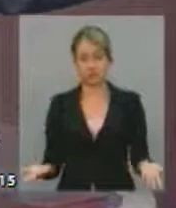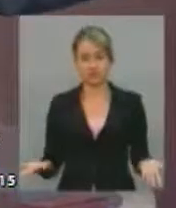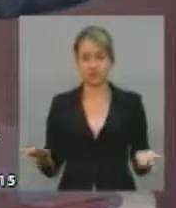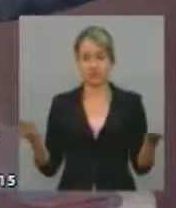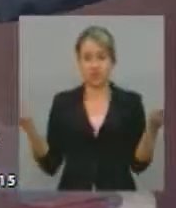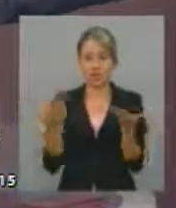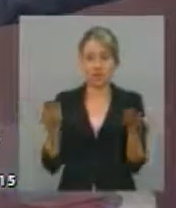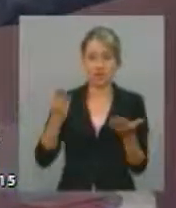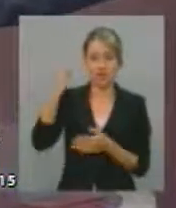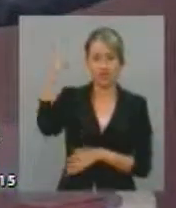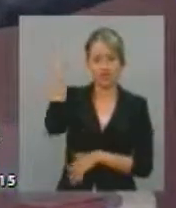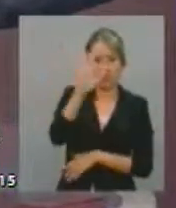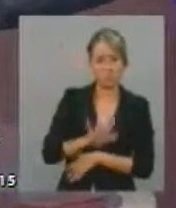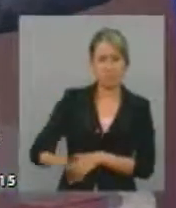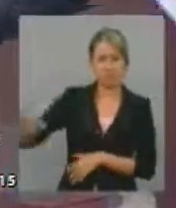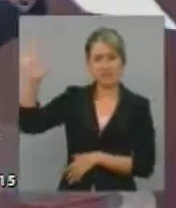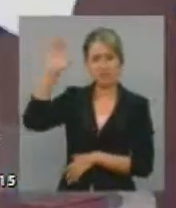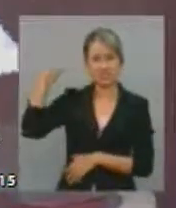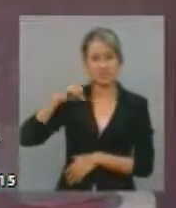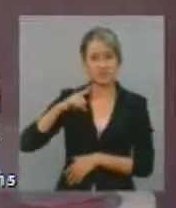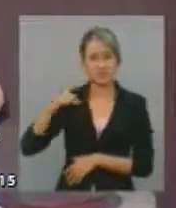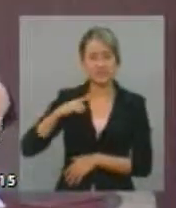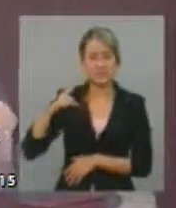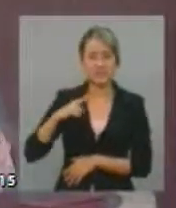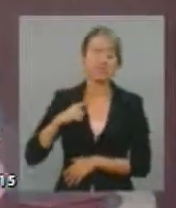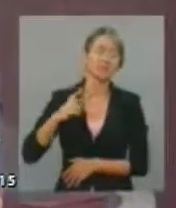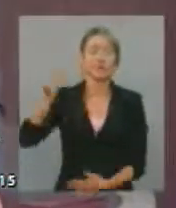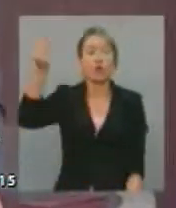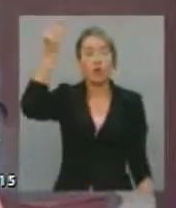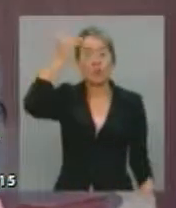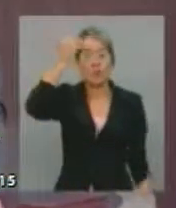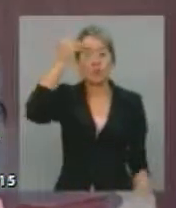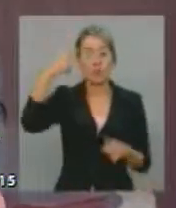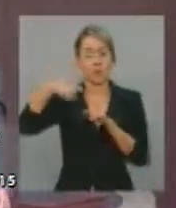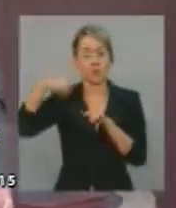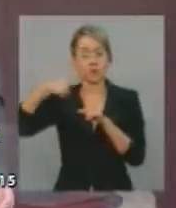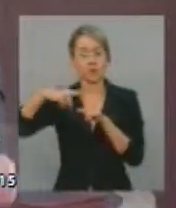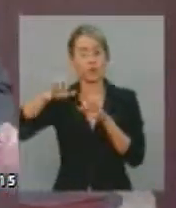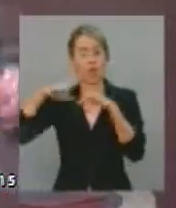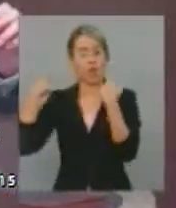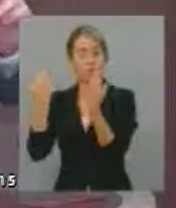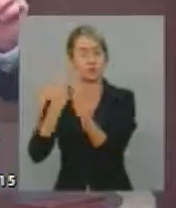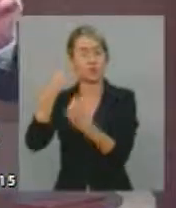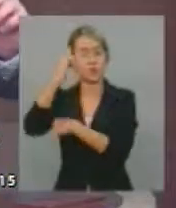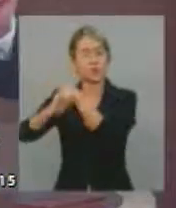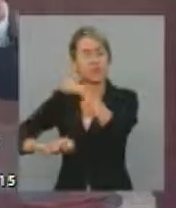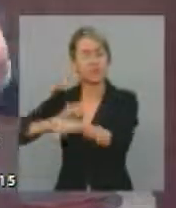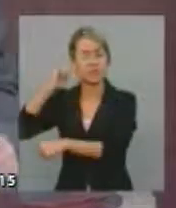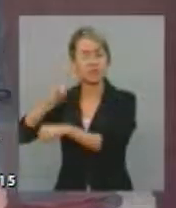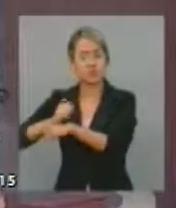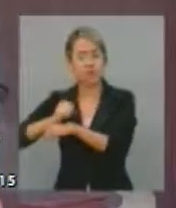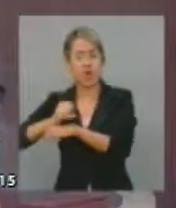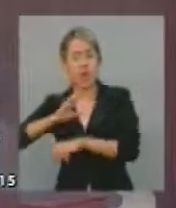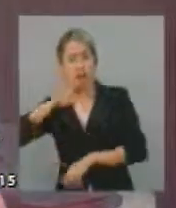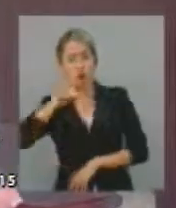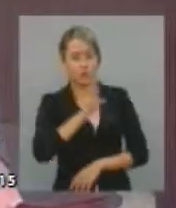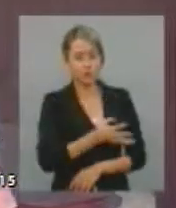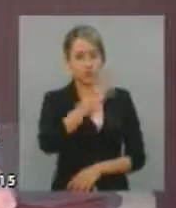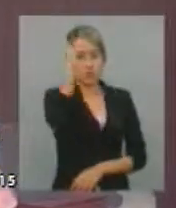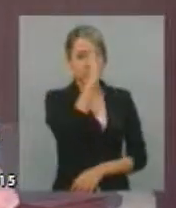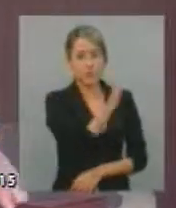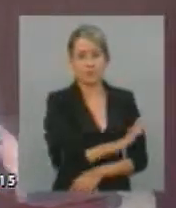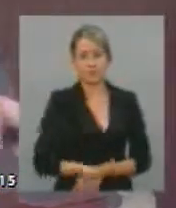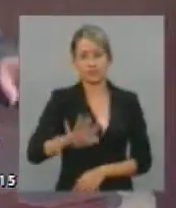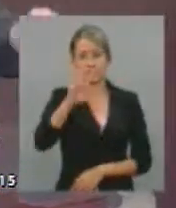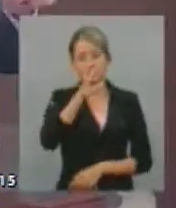se ver diante de uma denúncia internacional numa comissão. O problema é político. Sabe qual é o